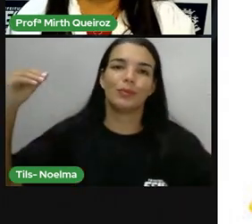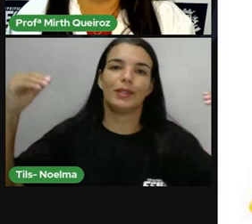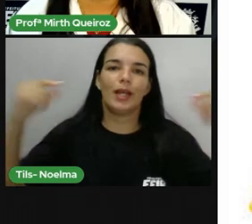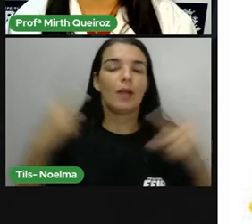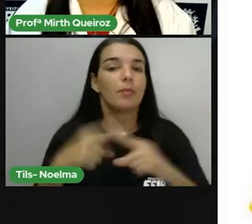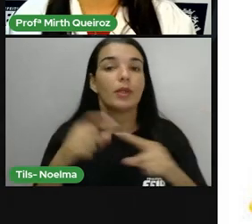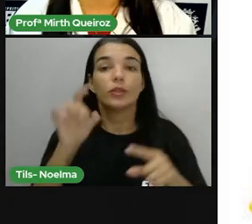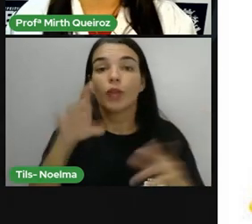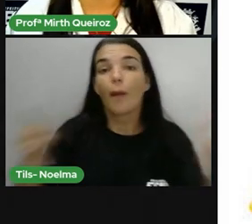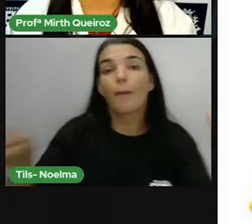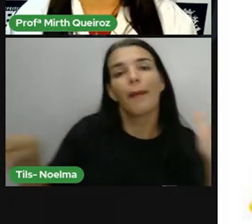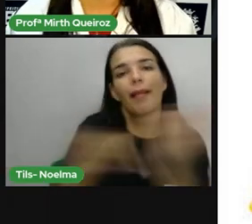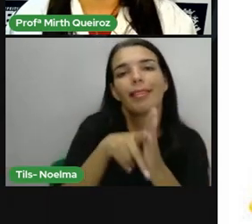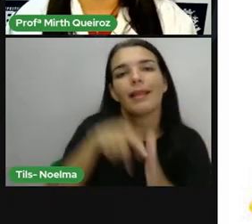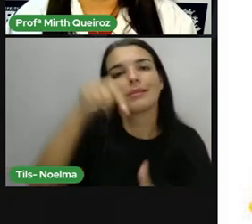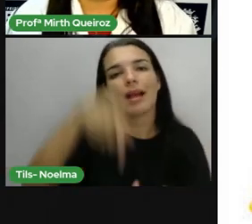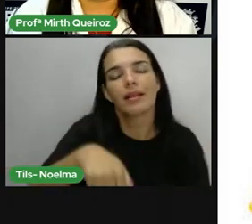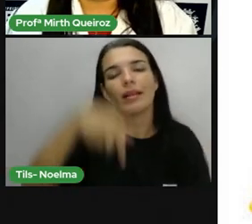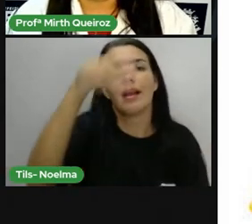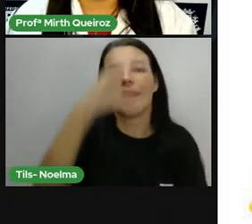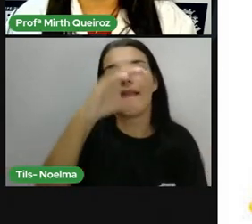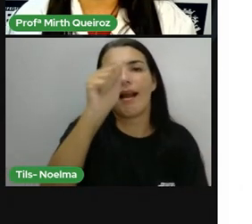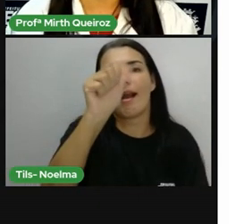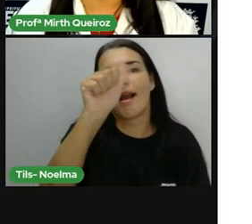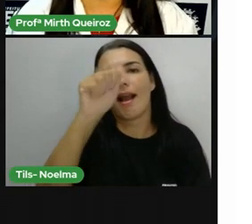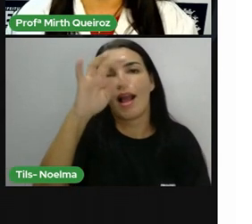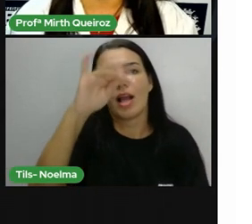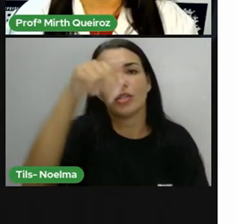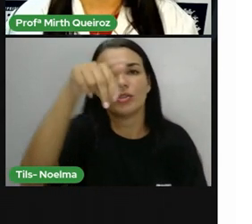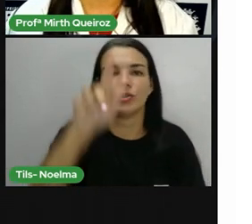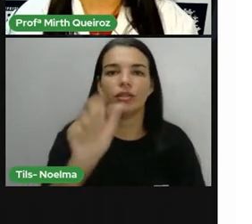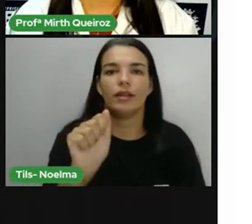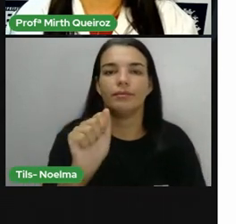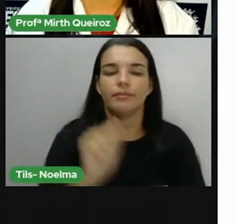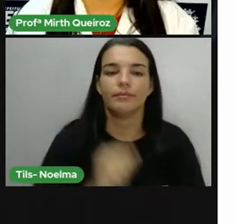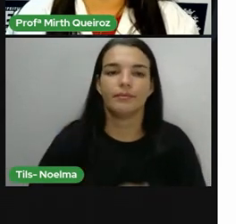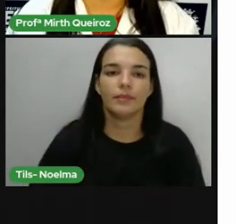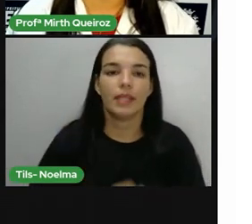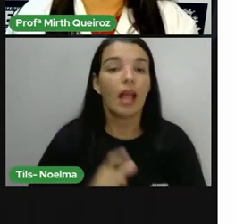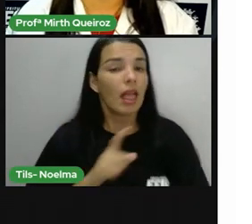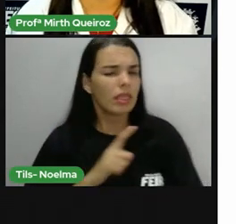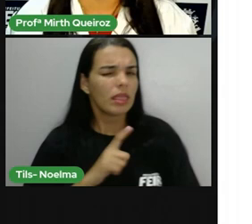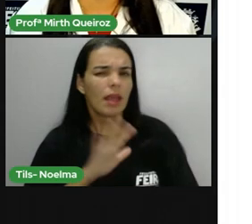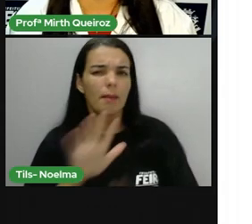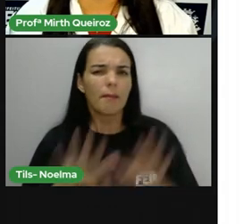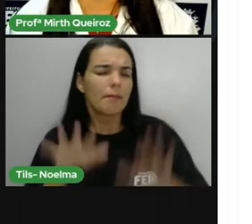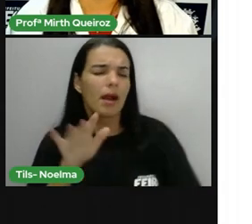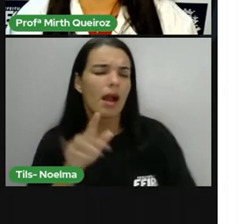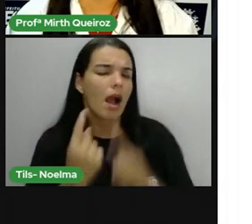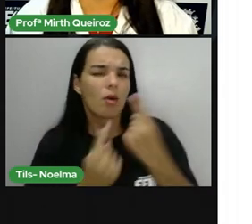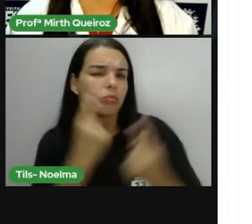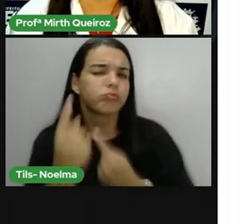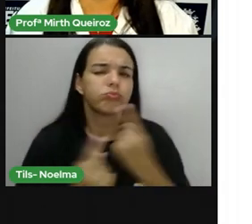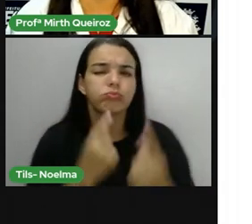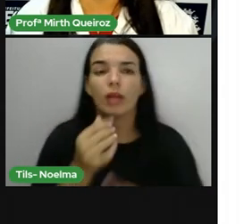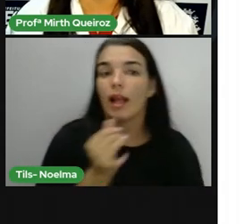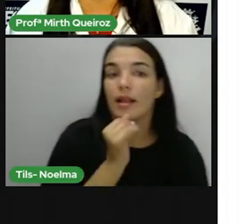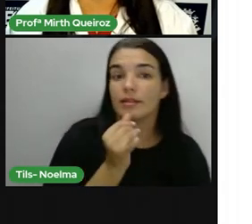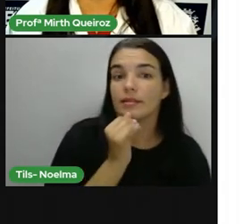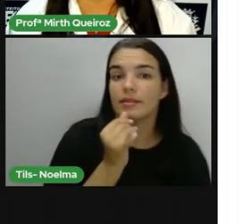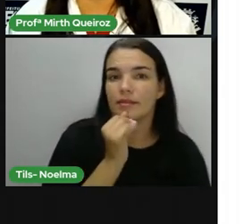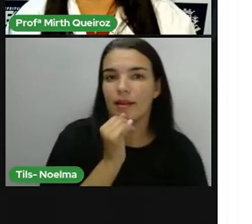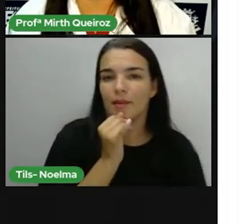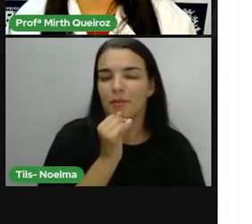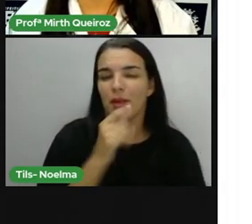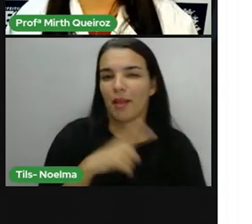somente na caatinga. E aí, a gente tem alguns dos exemplos de animais que fazem parte da